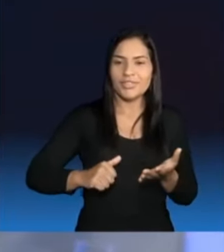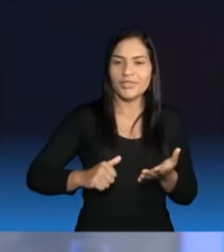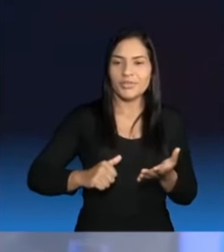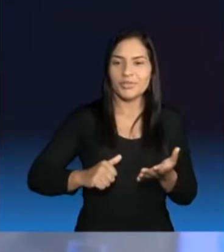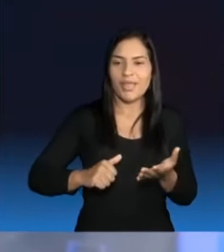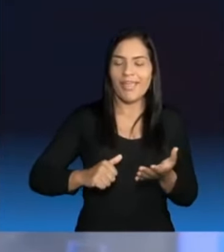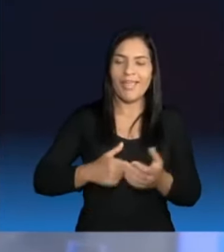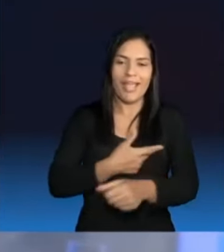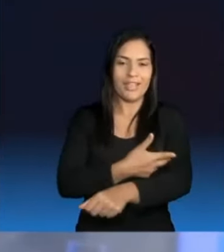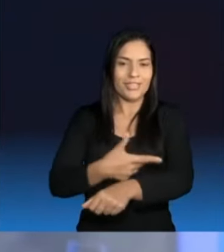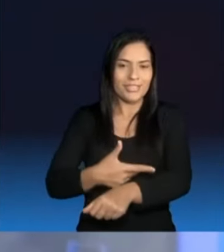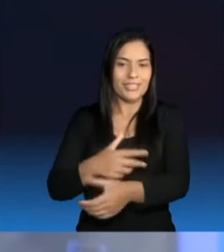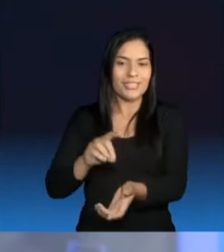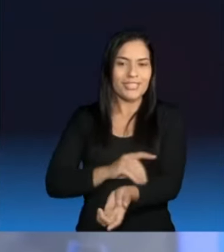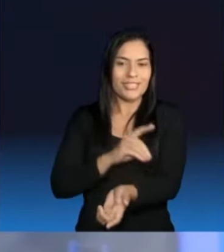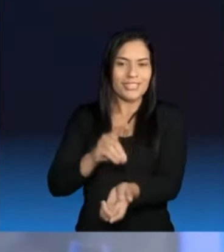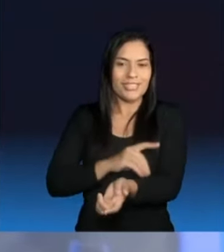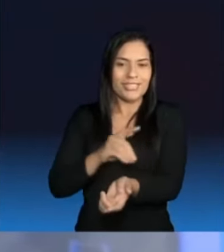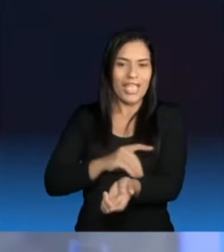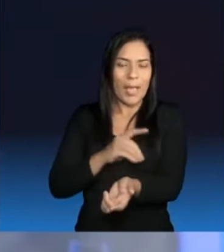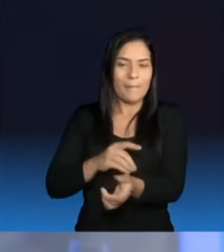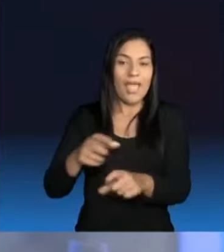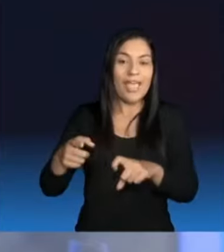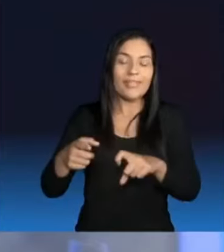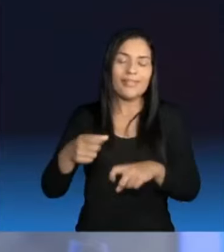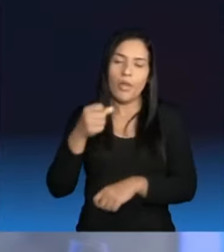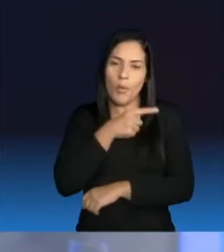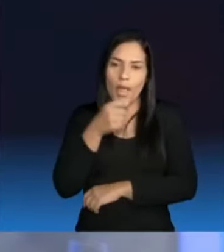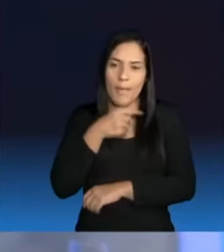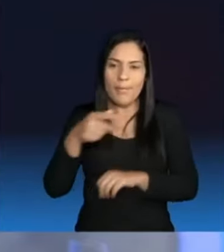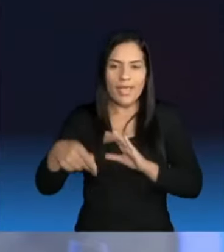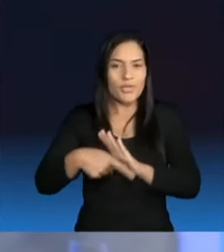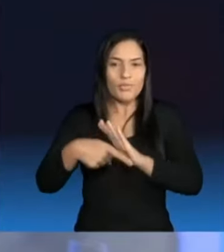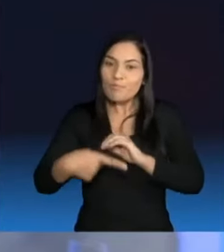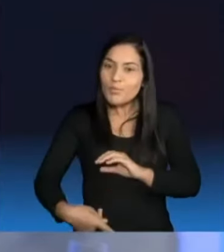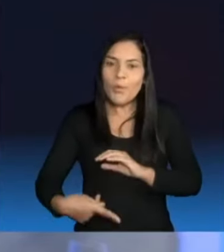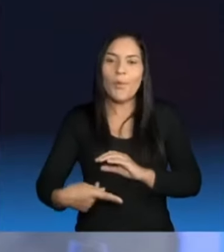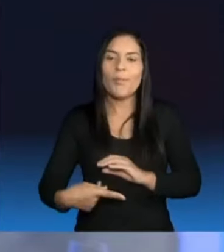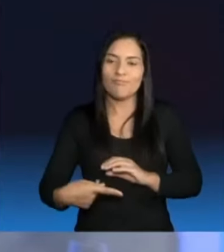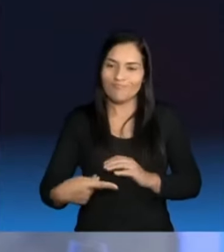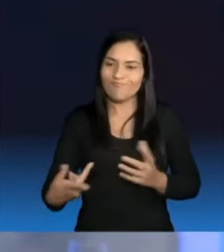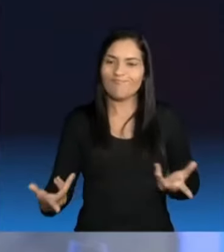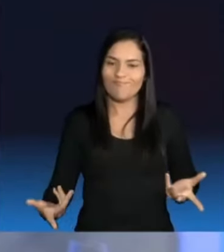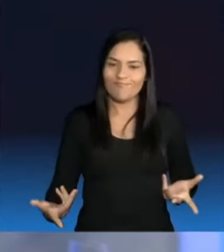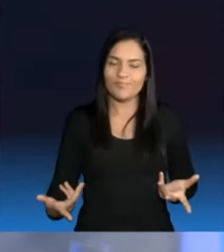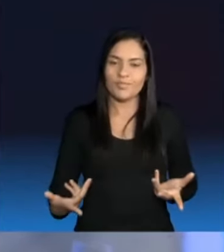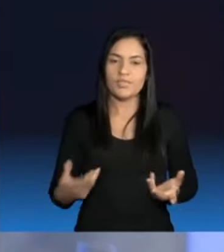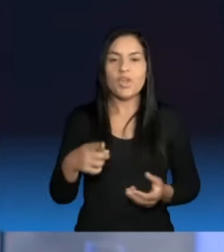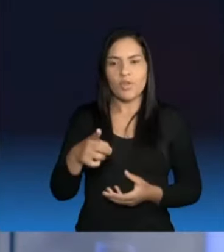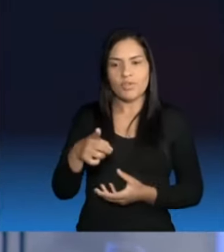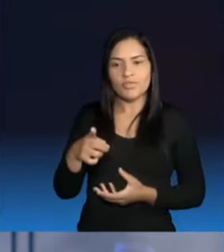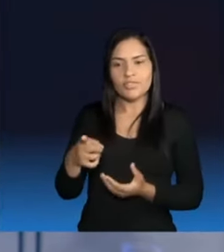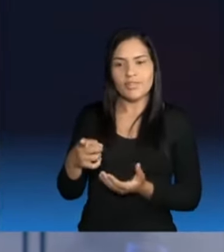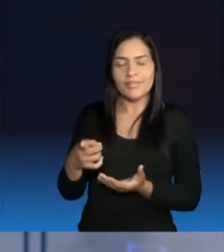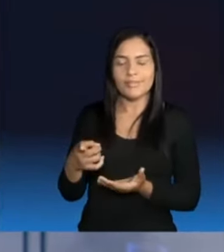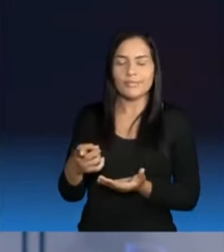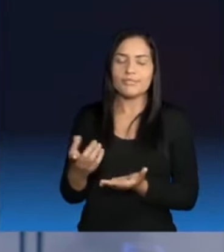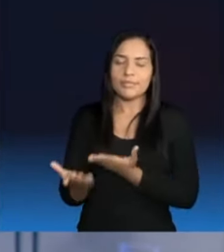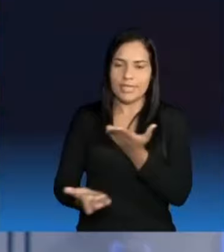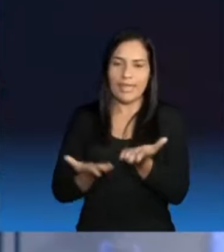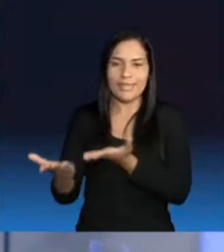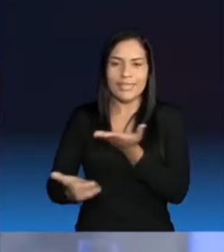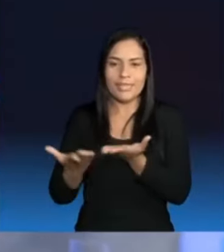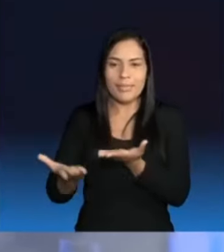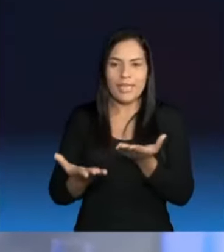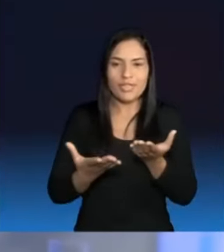isso é que tem consequência na sobrecarga do Estado. Sabe como? Quando você fica sem o atendimento básico, quando você fica sem